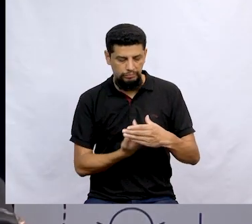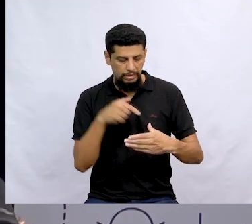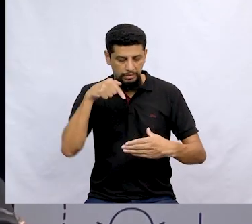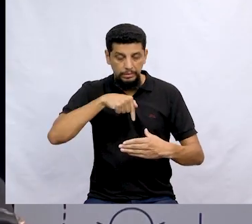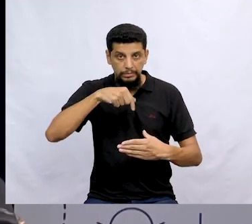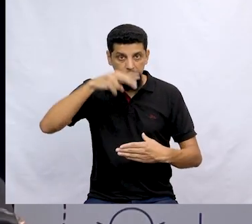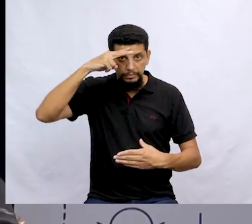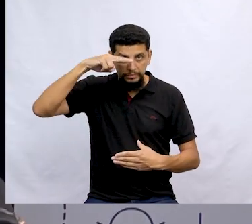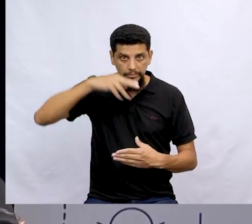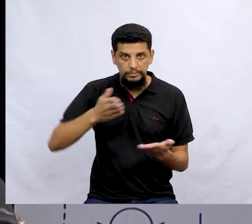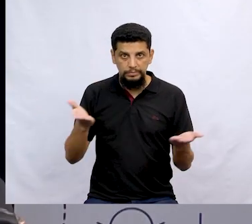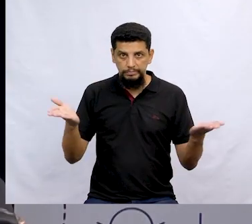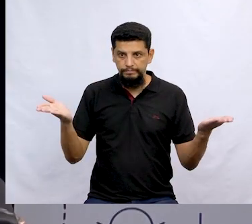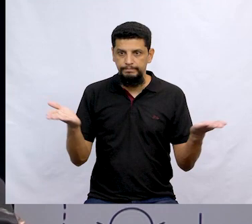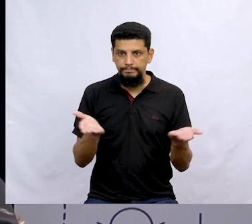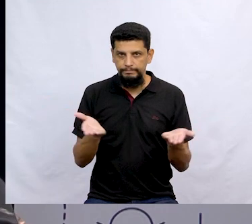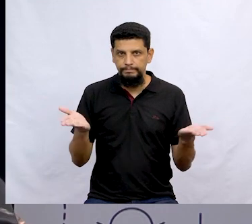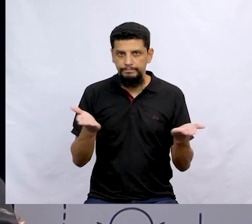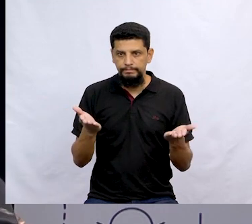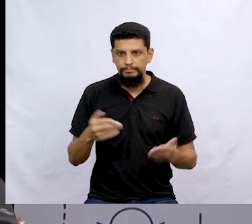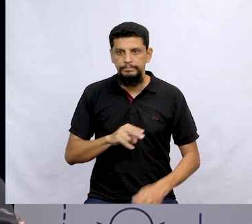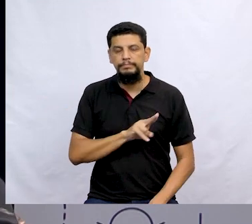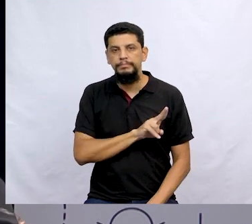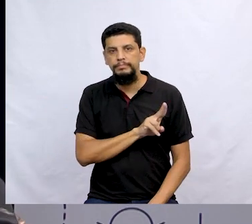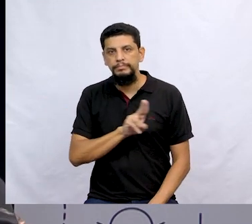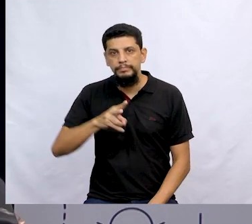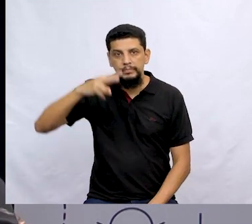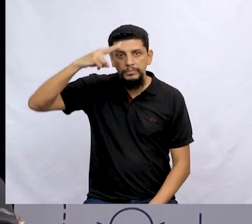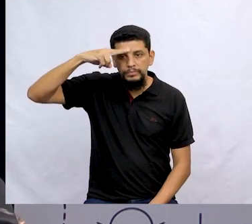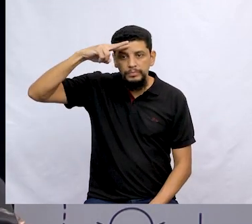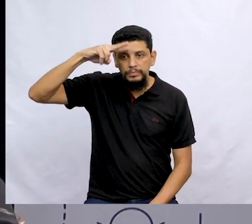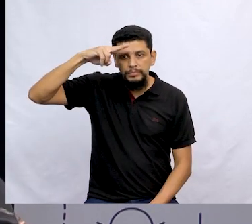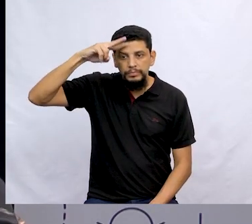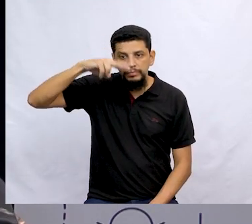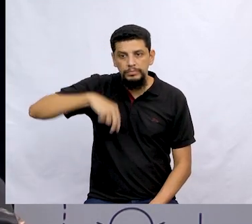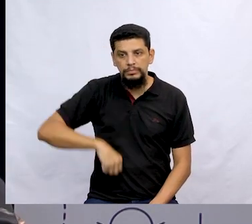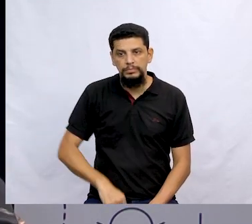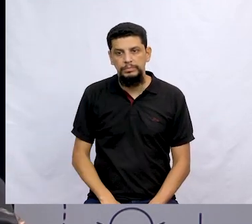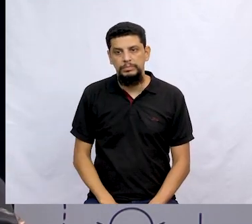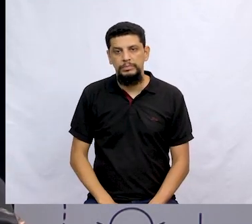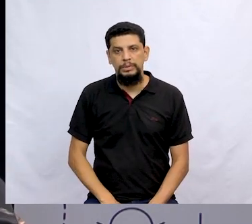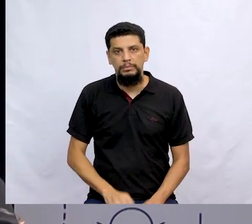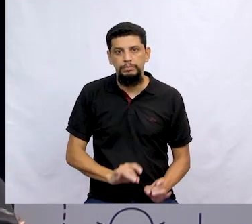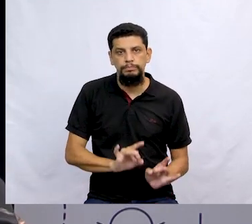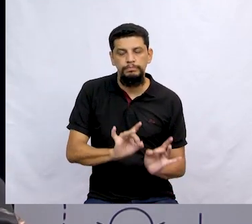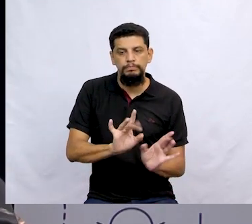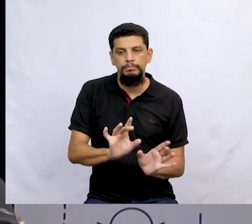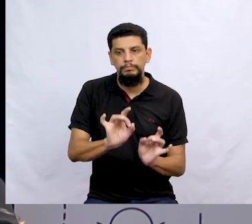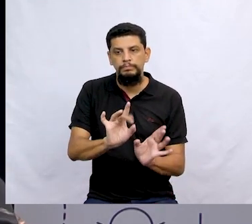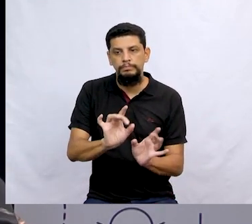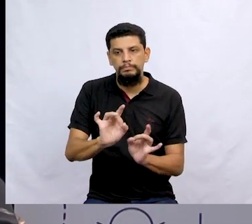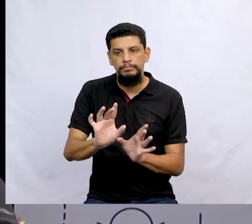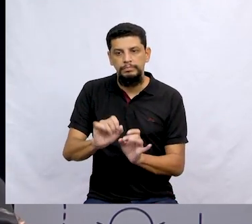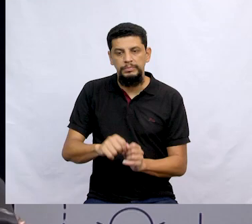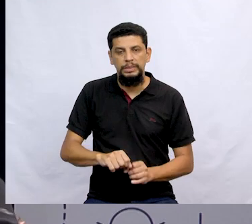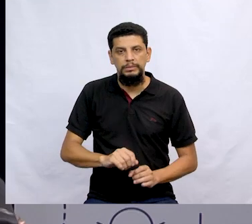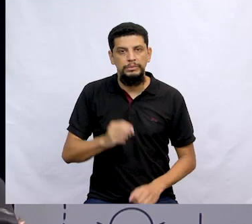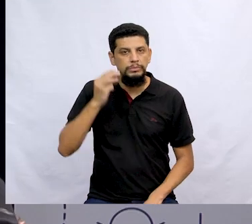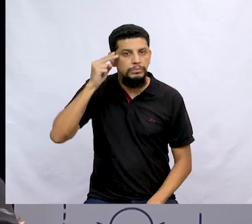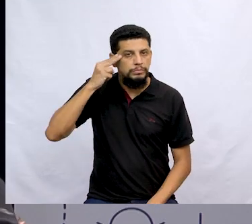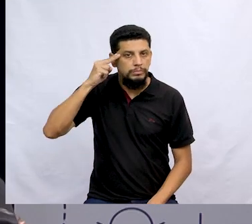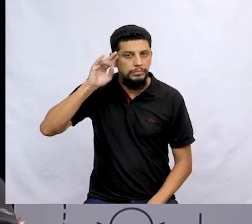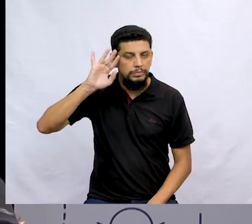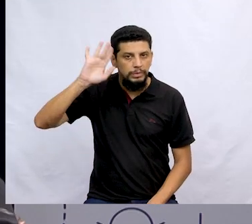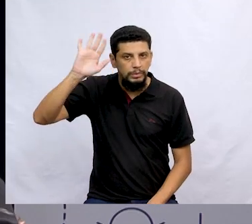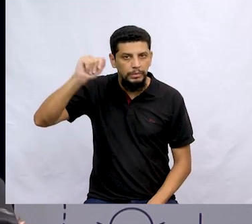Esta é a história de hoje. O nome da história é O Prendedor de Sonhos. Isso aí, é o título